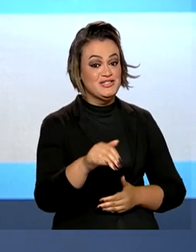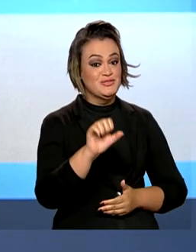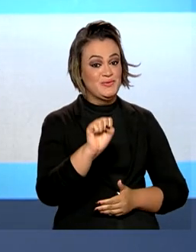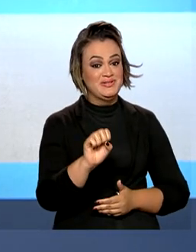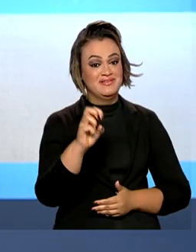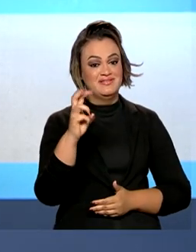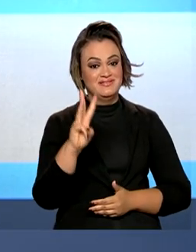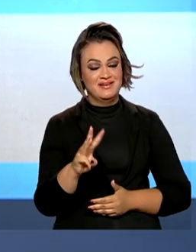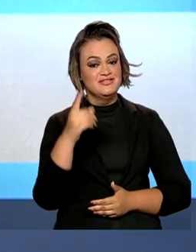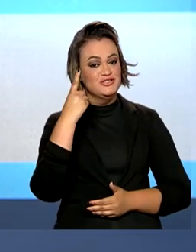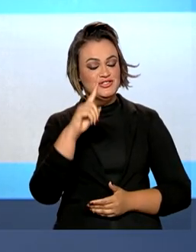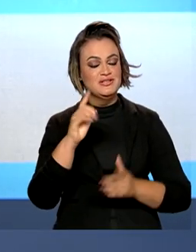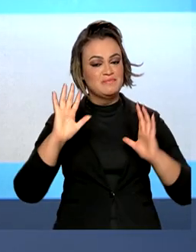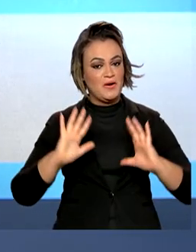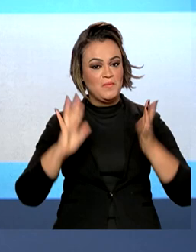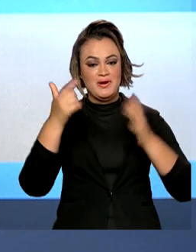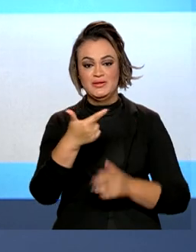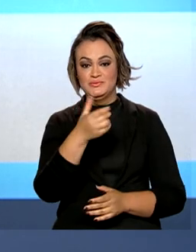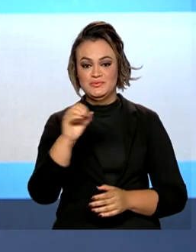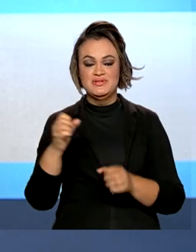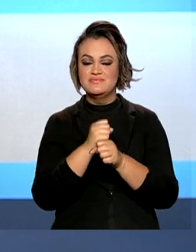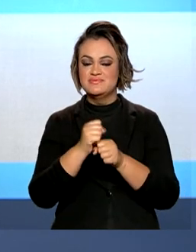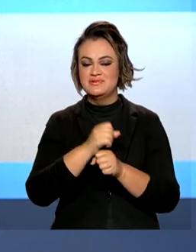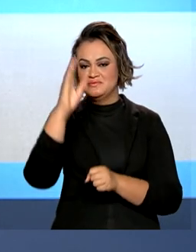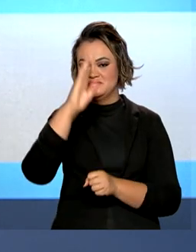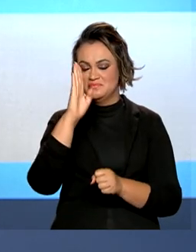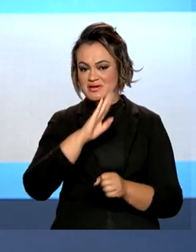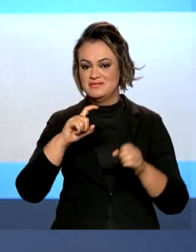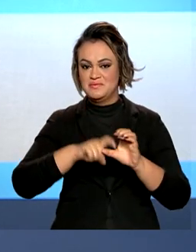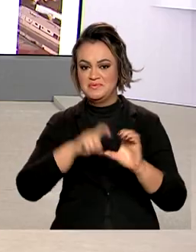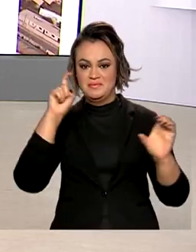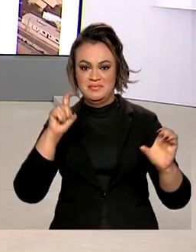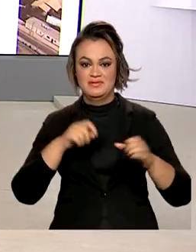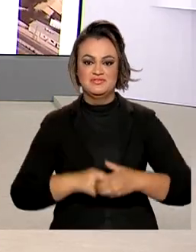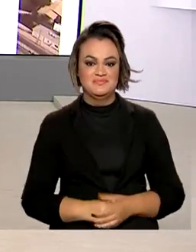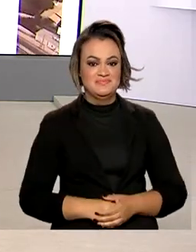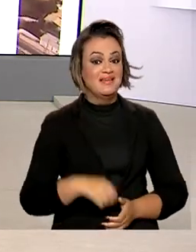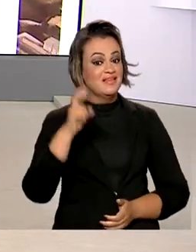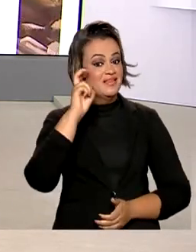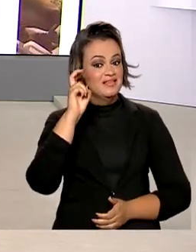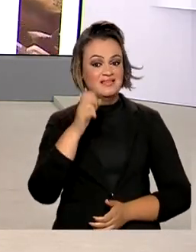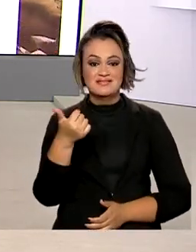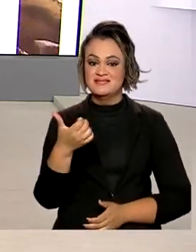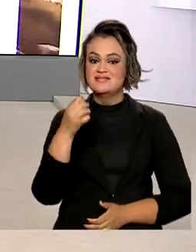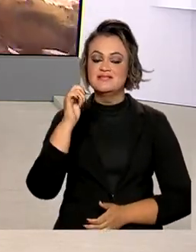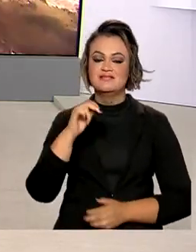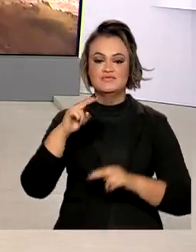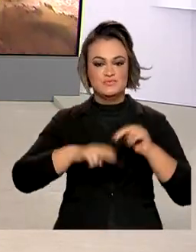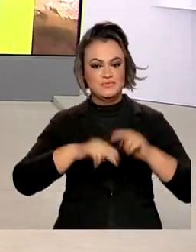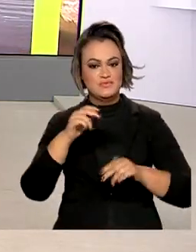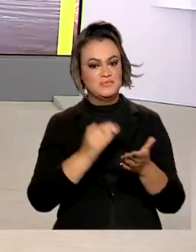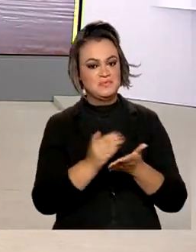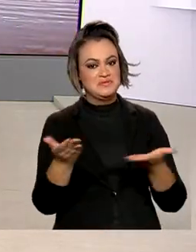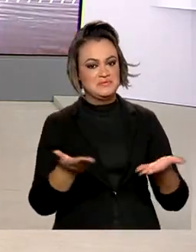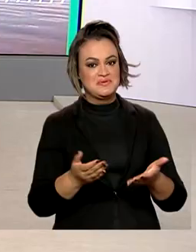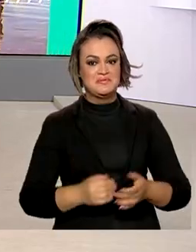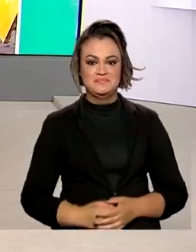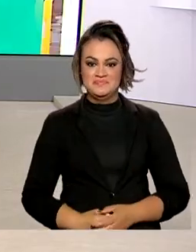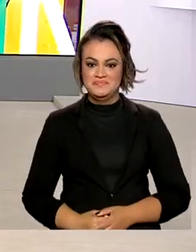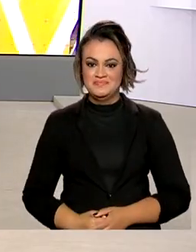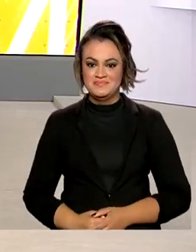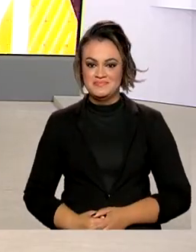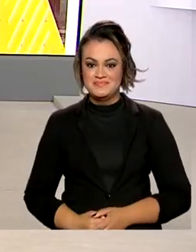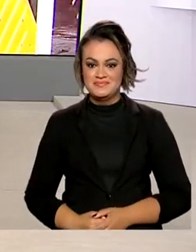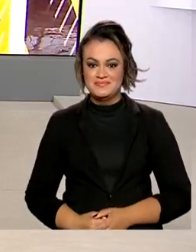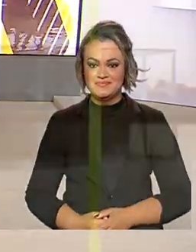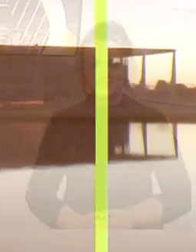dias para o Bicentenário da Independência do Brasil. Quinta-feira, 16 de junho, o Brasil em dia já está